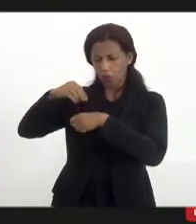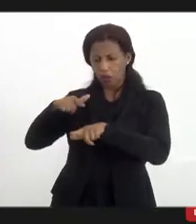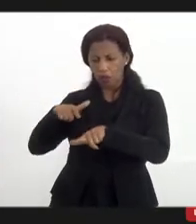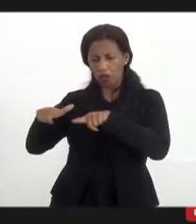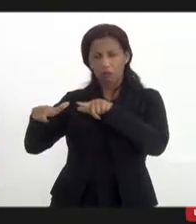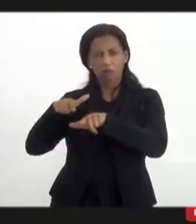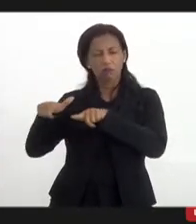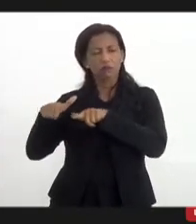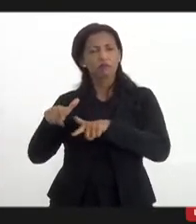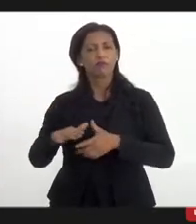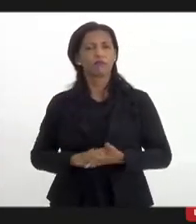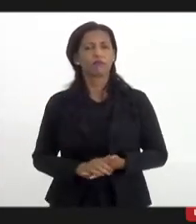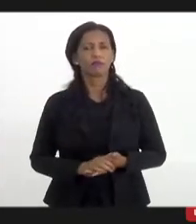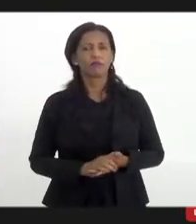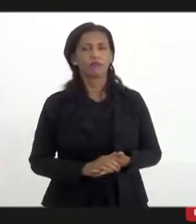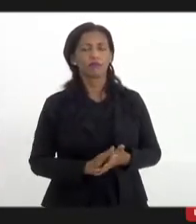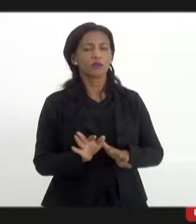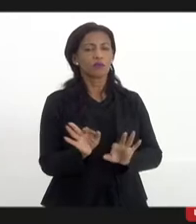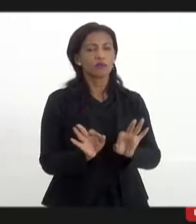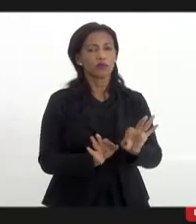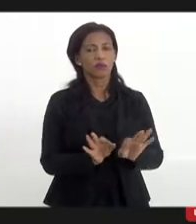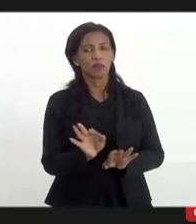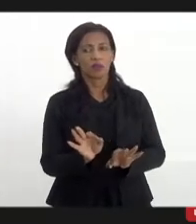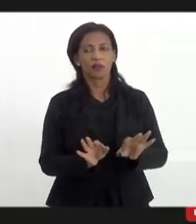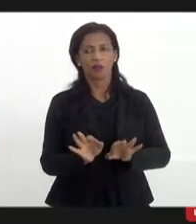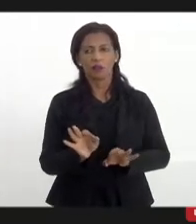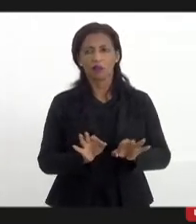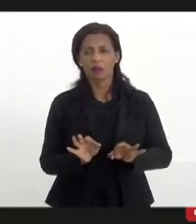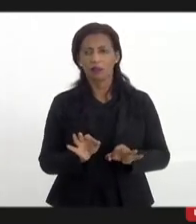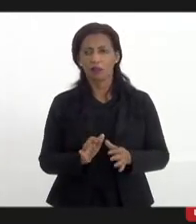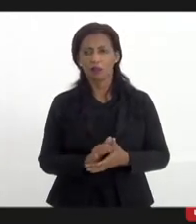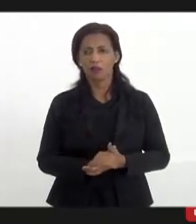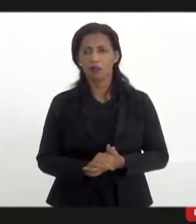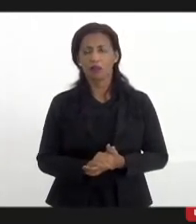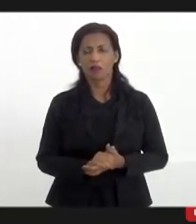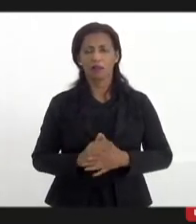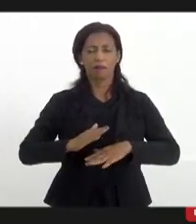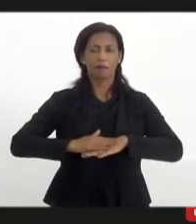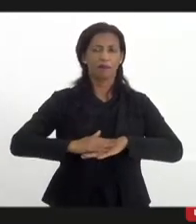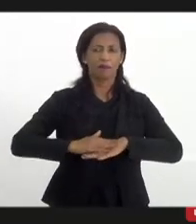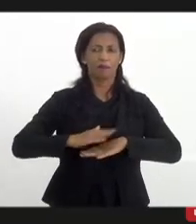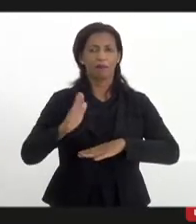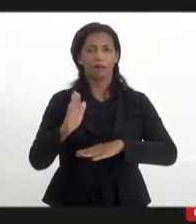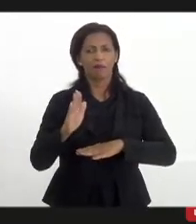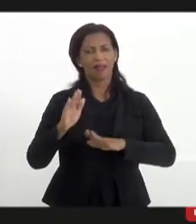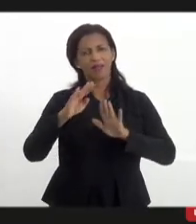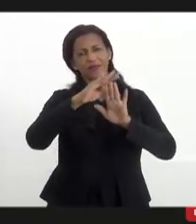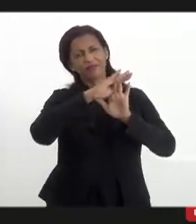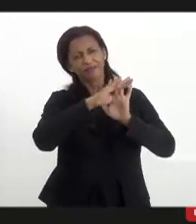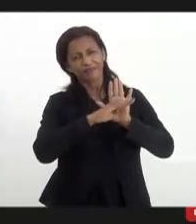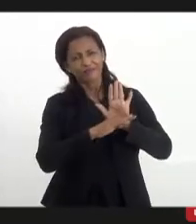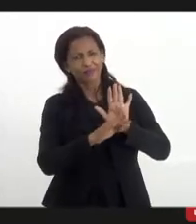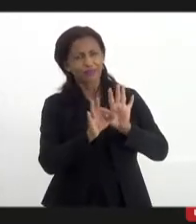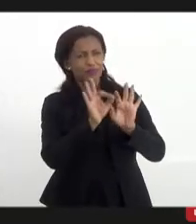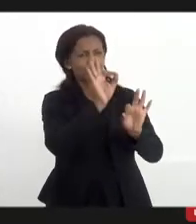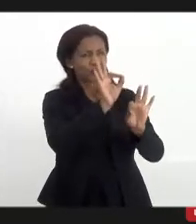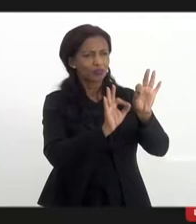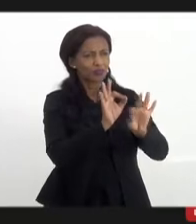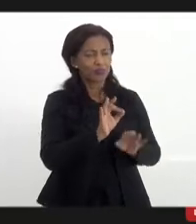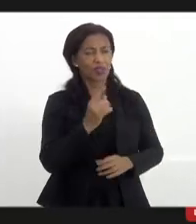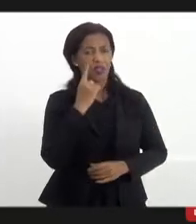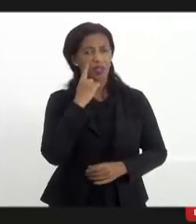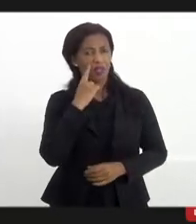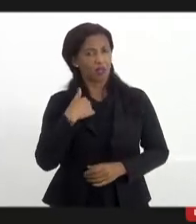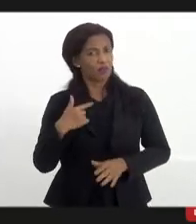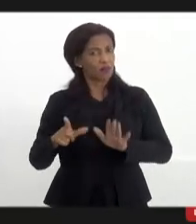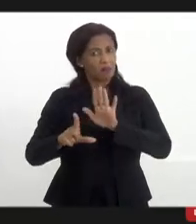trabalhar de uma certa forma mais organizada, eu vi que a